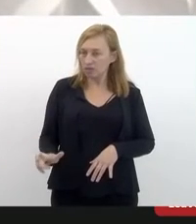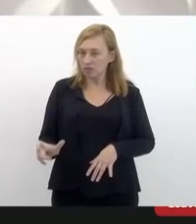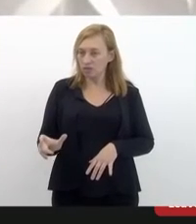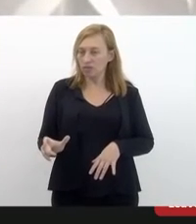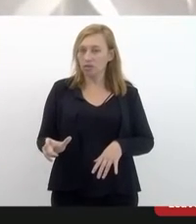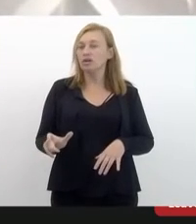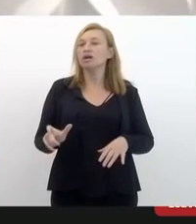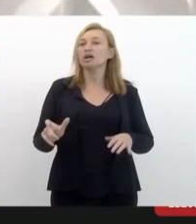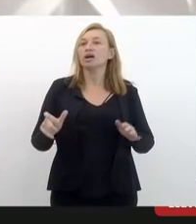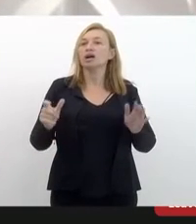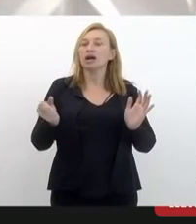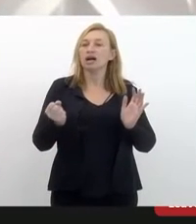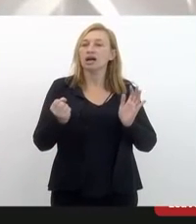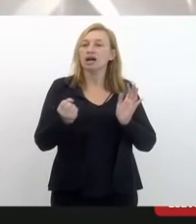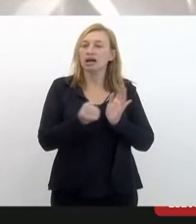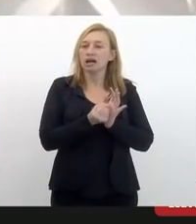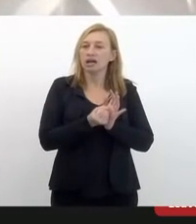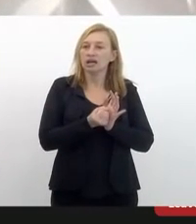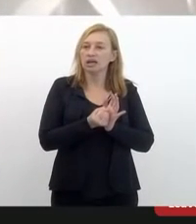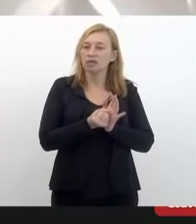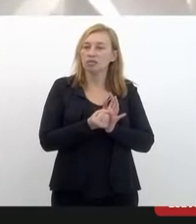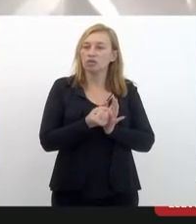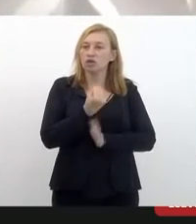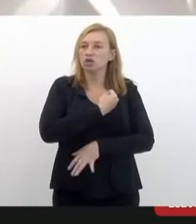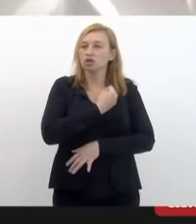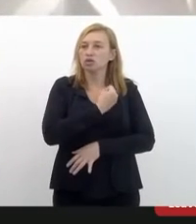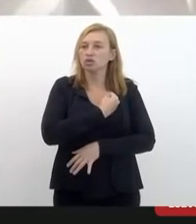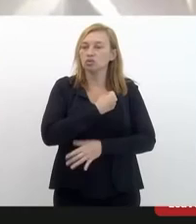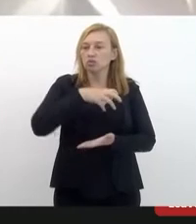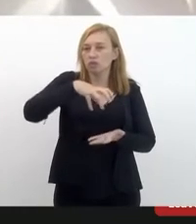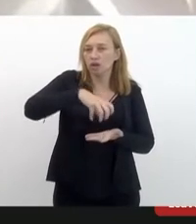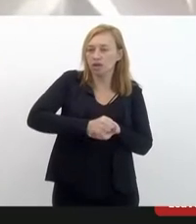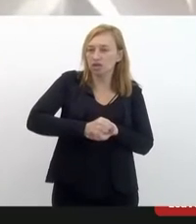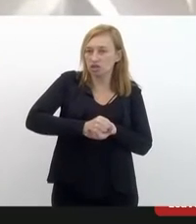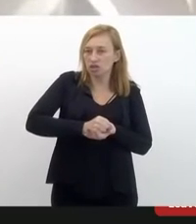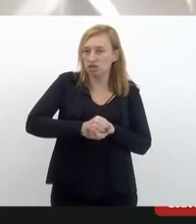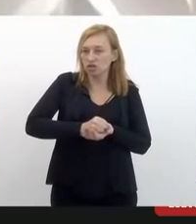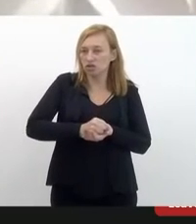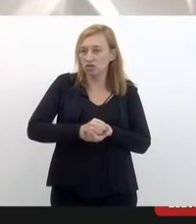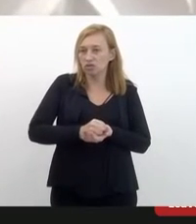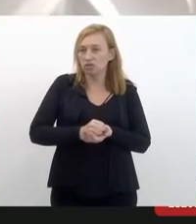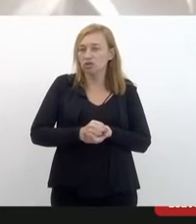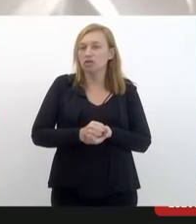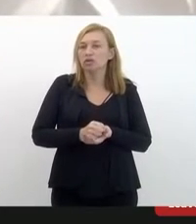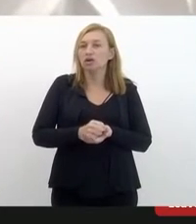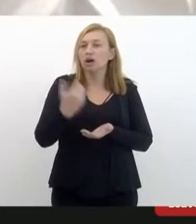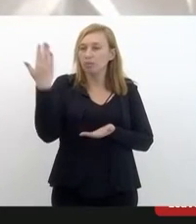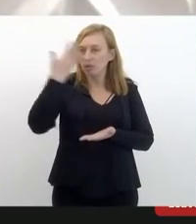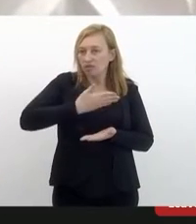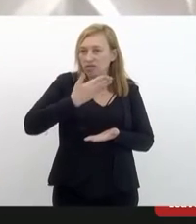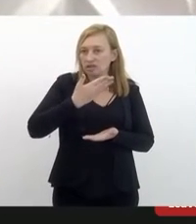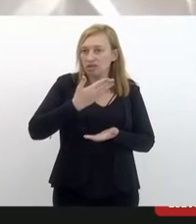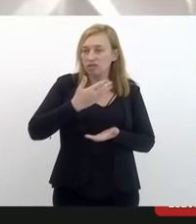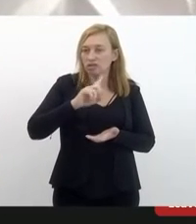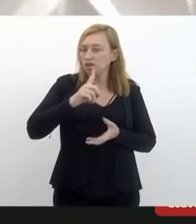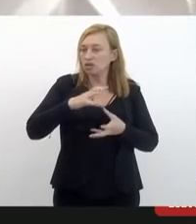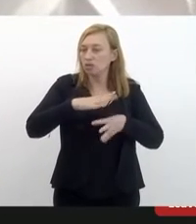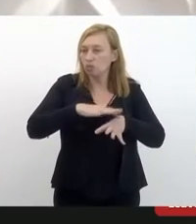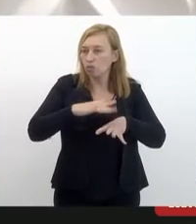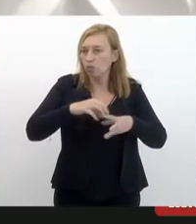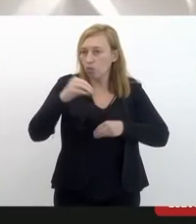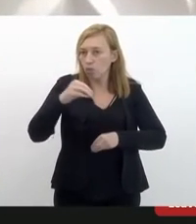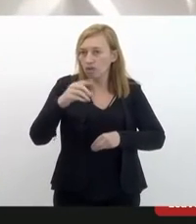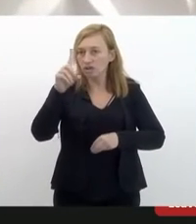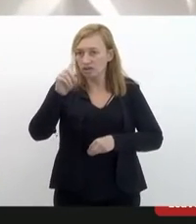registro do conselho profissional competente, a condição da irreversibilidade da deficiência